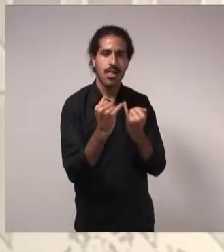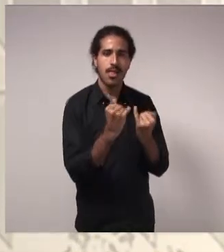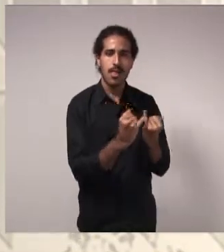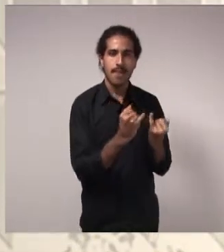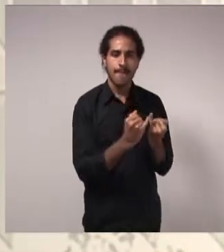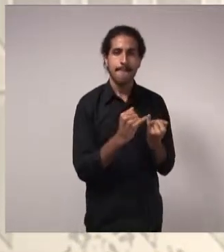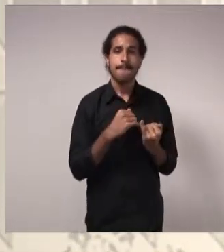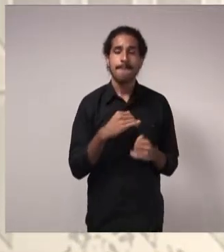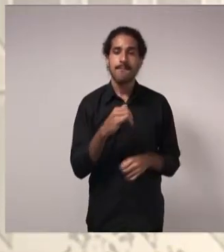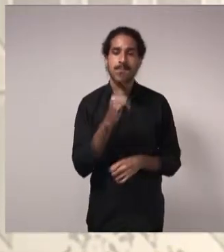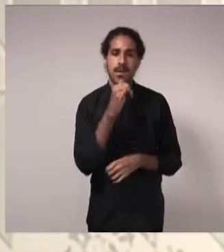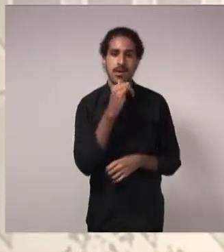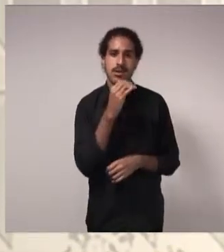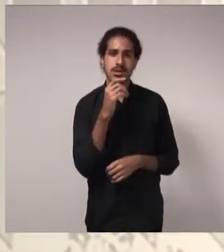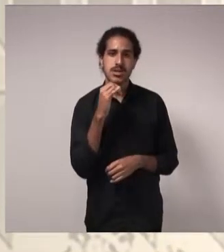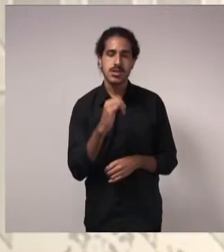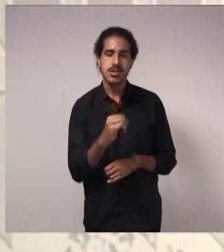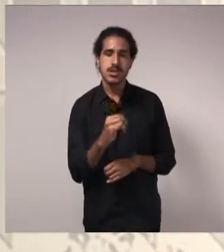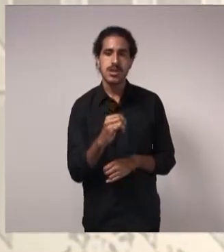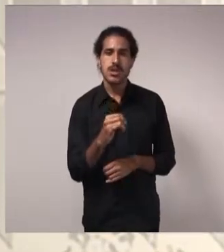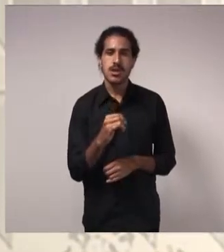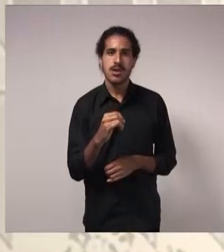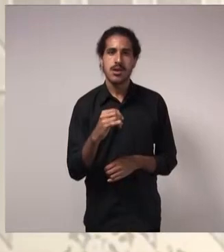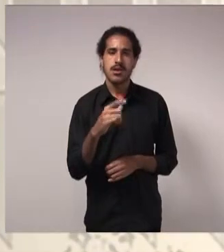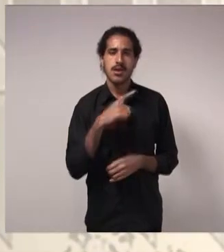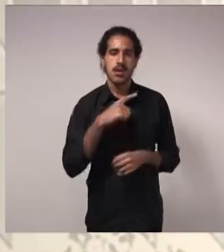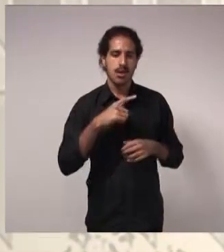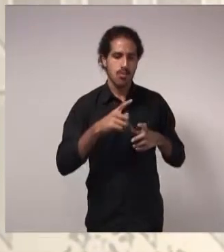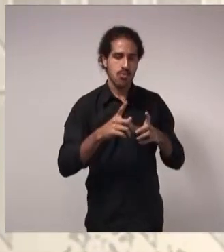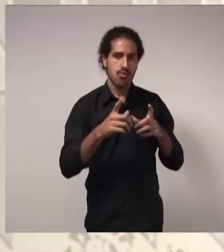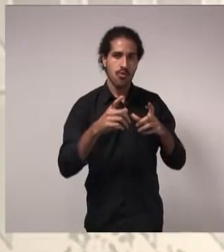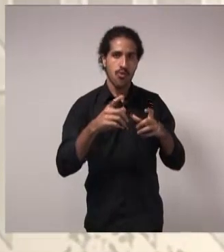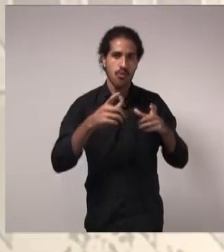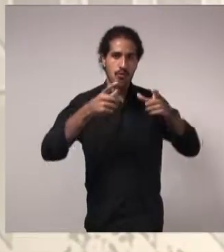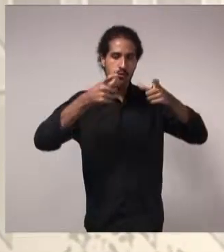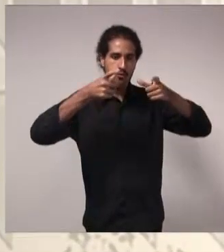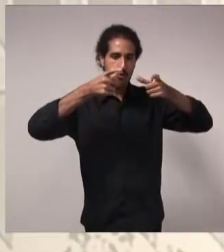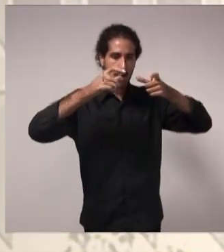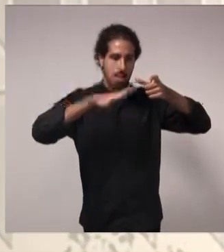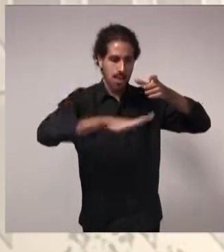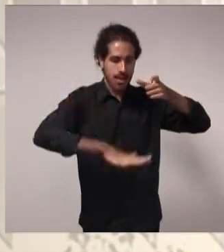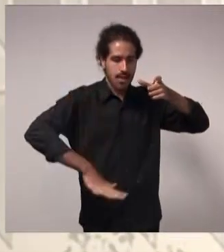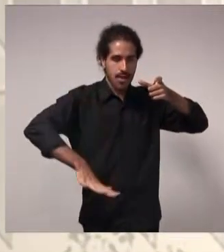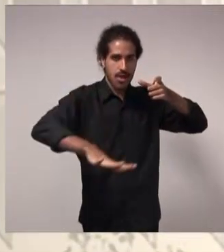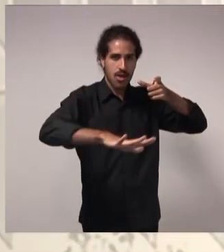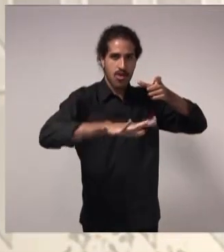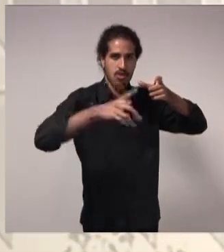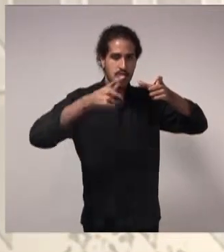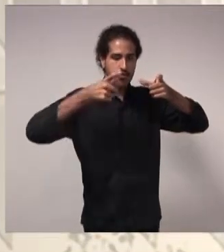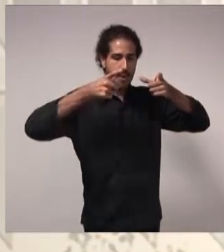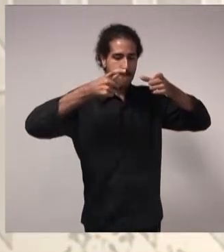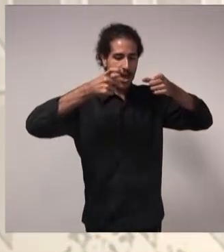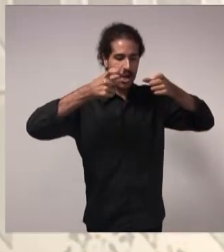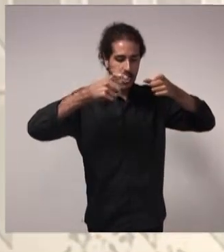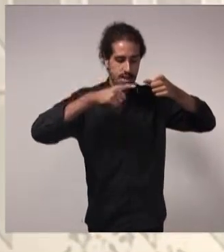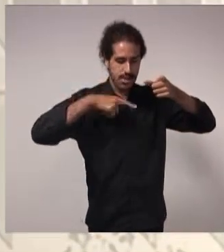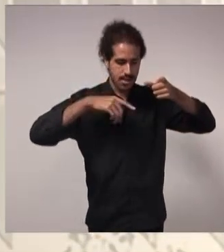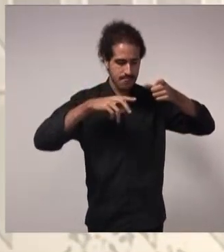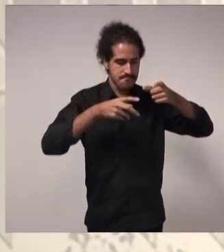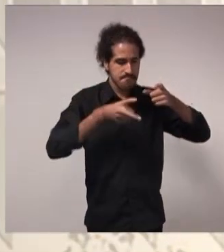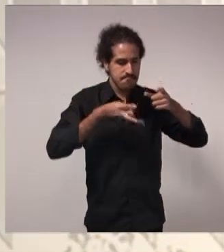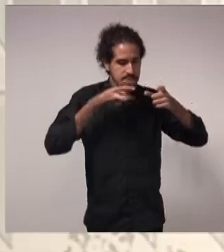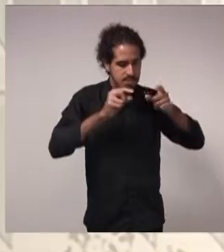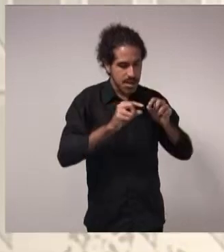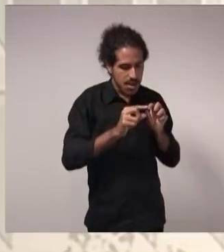uma imagem aérea, a gente pode ver que grande parte dos bairros nobres,